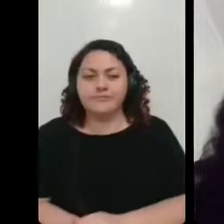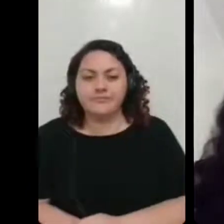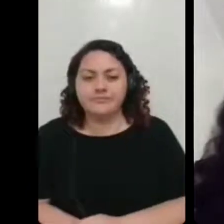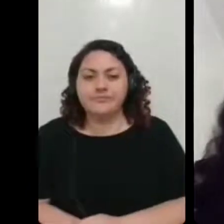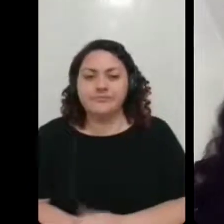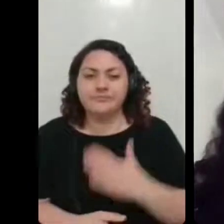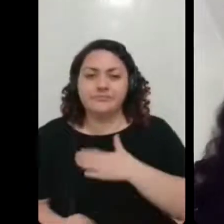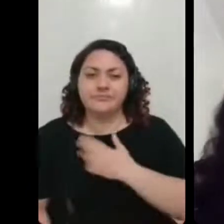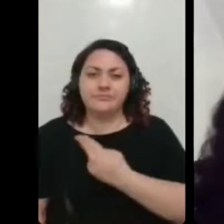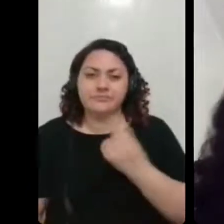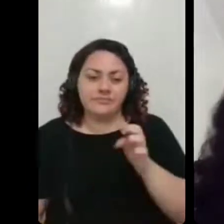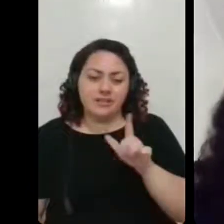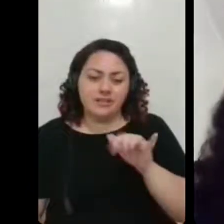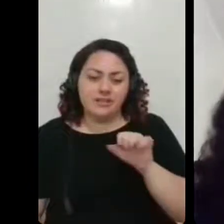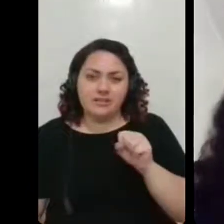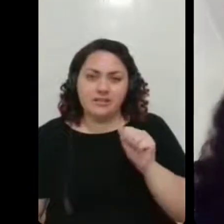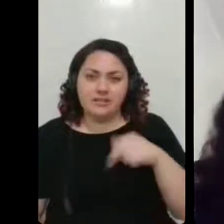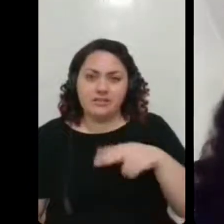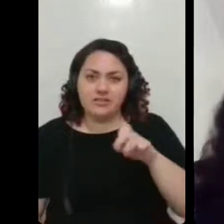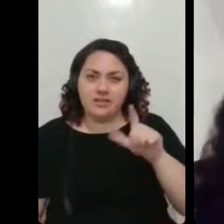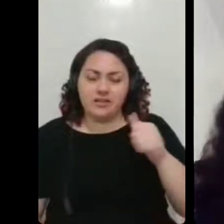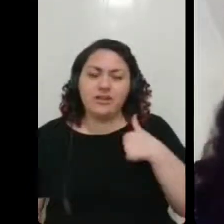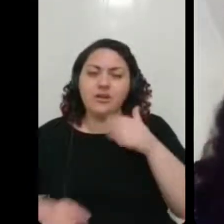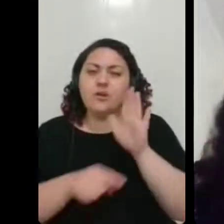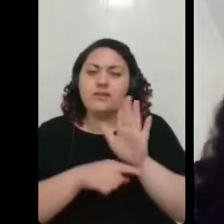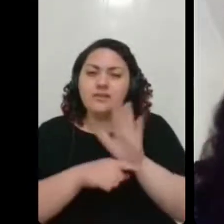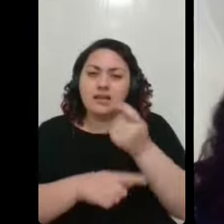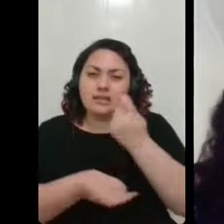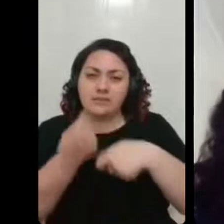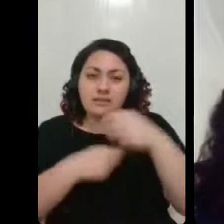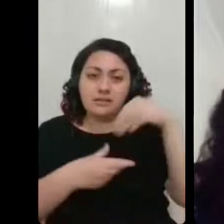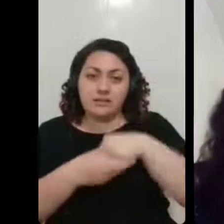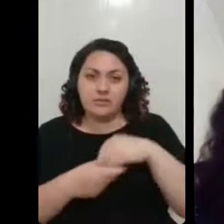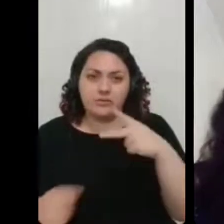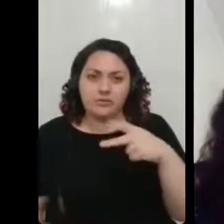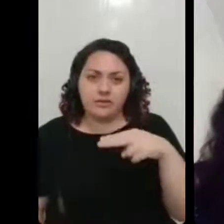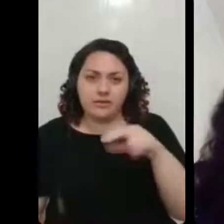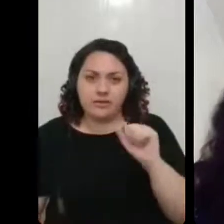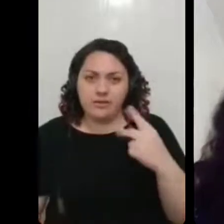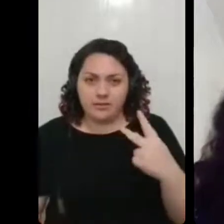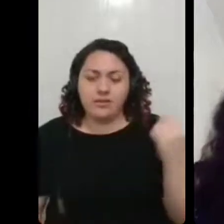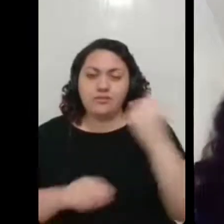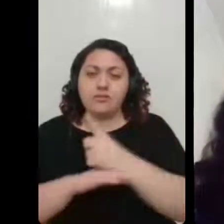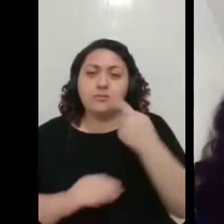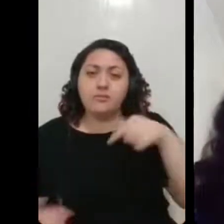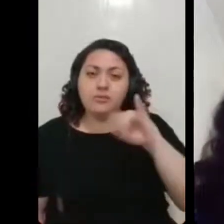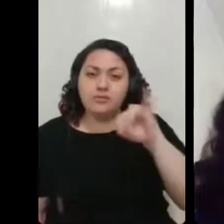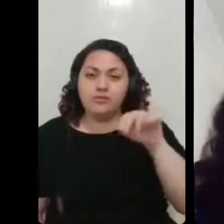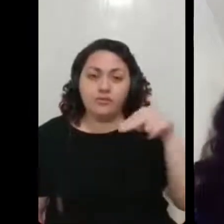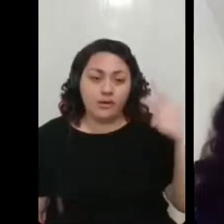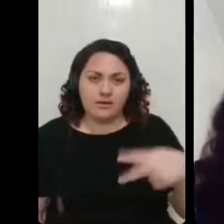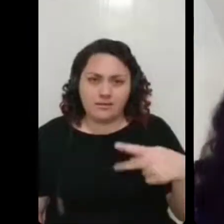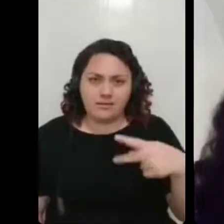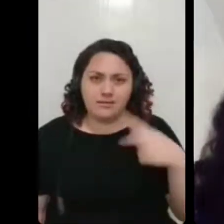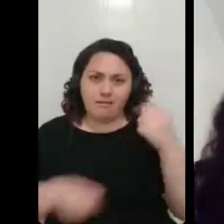Meu nome é Elisângela, eu sou assistente em administração no NAP e, no dia 1º de junho deste ano, eu testei